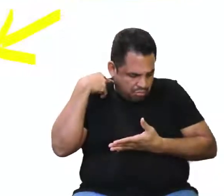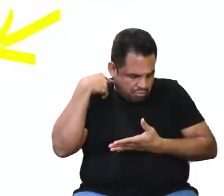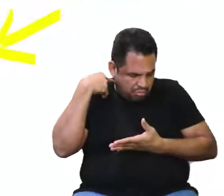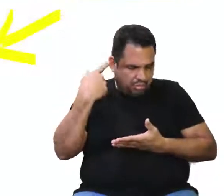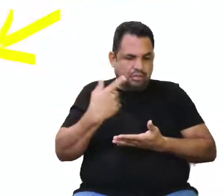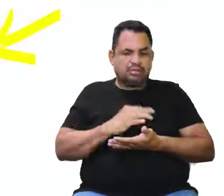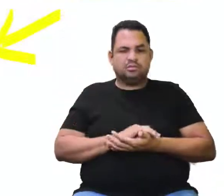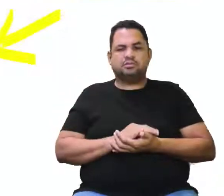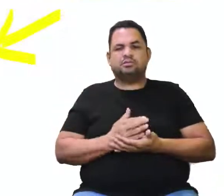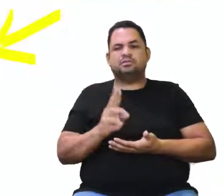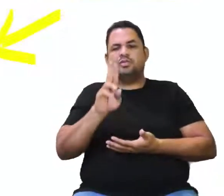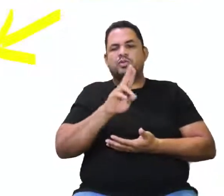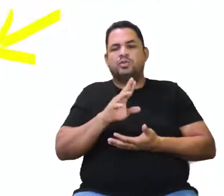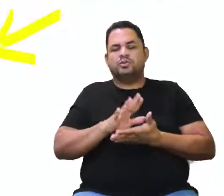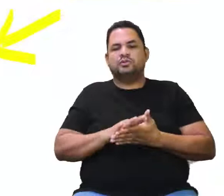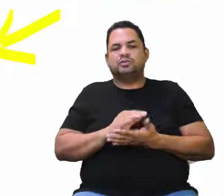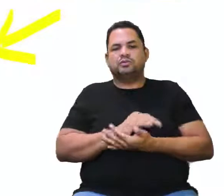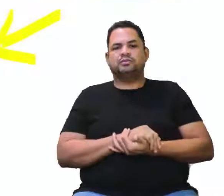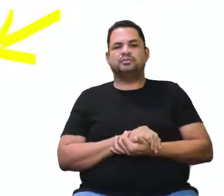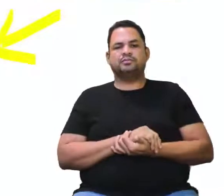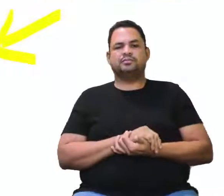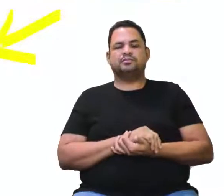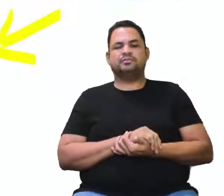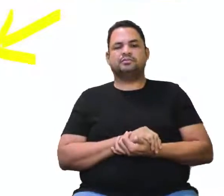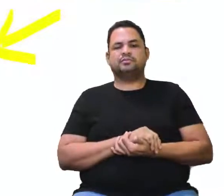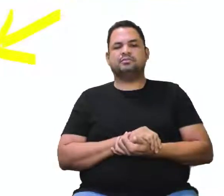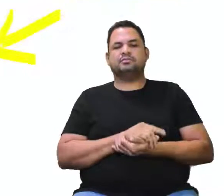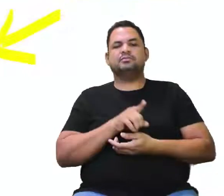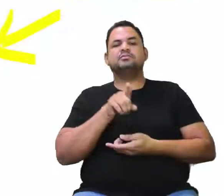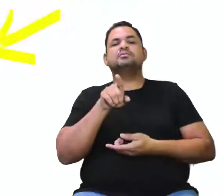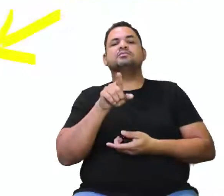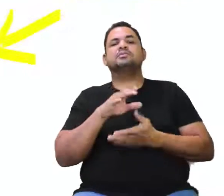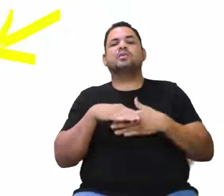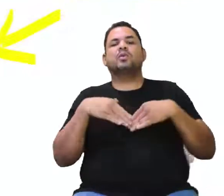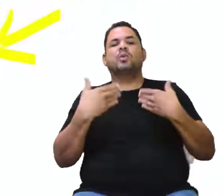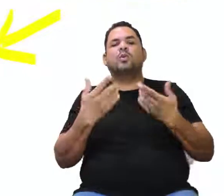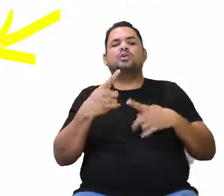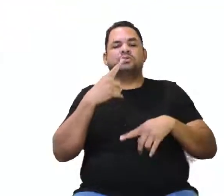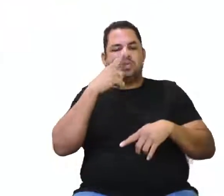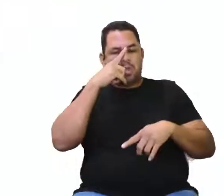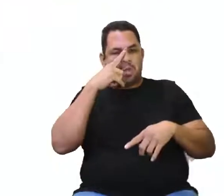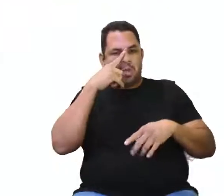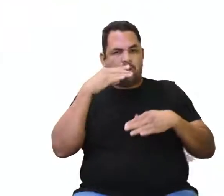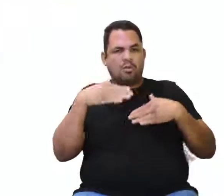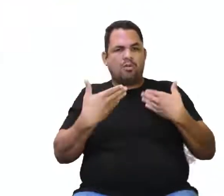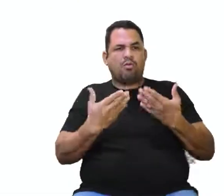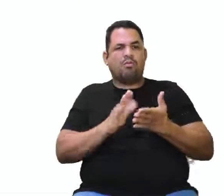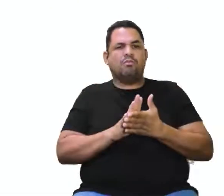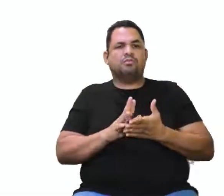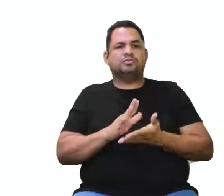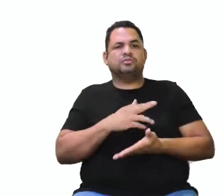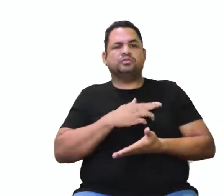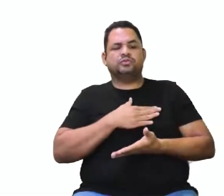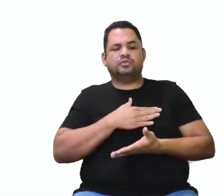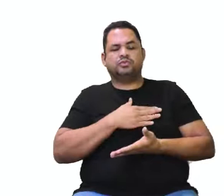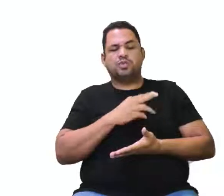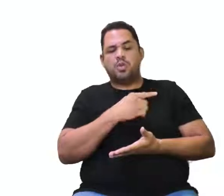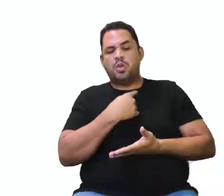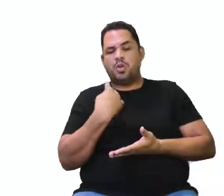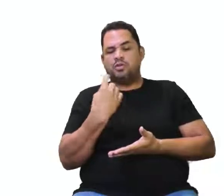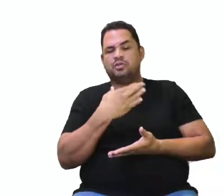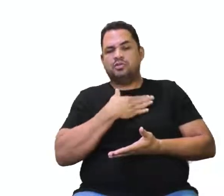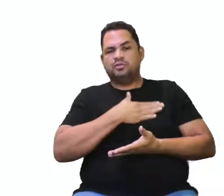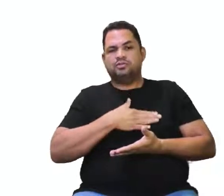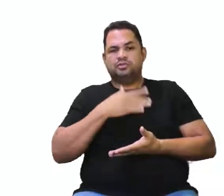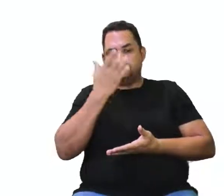cabeça no uso do celular? Então, você vai dizer quais são os riscos. Como nós gostamos de facilitar a vida de